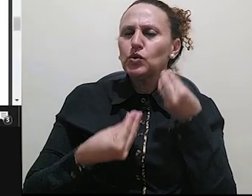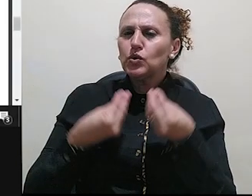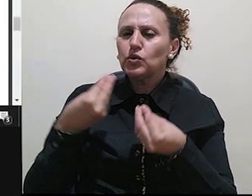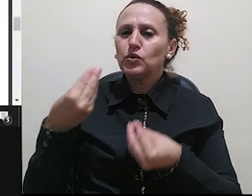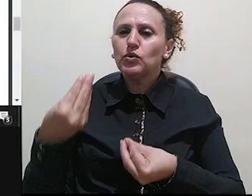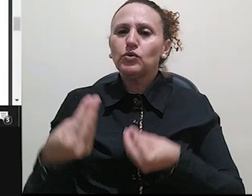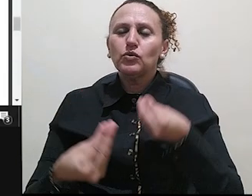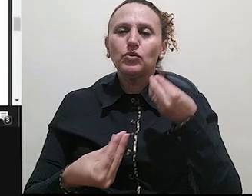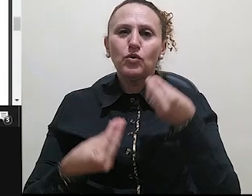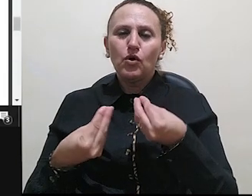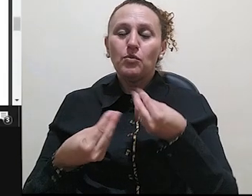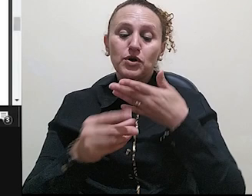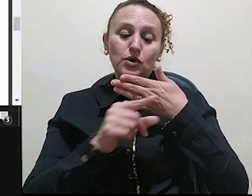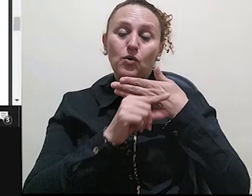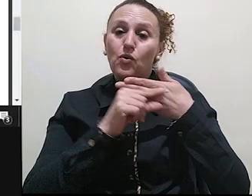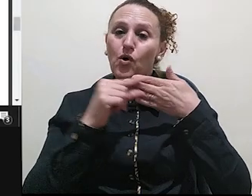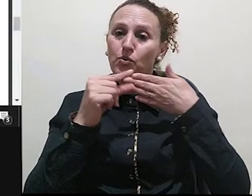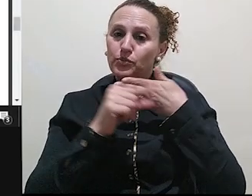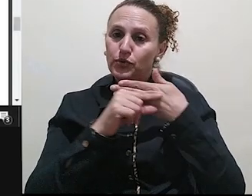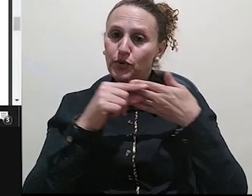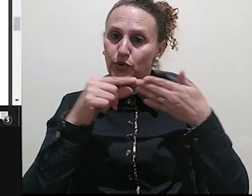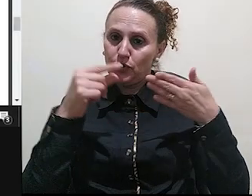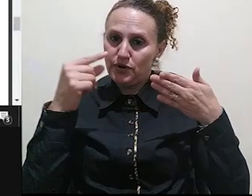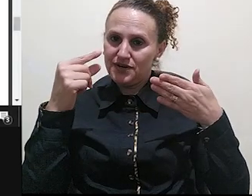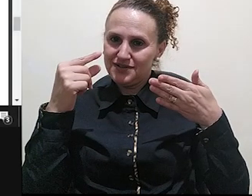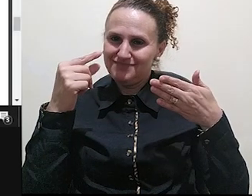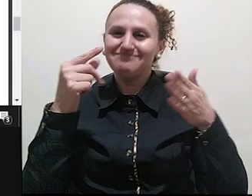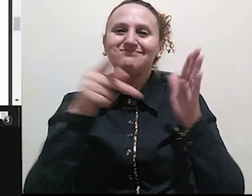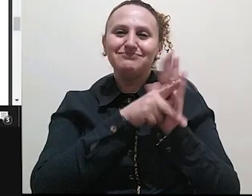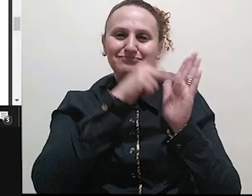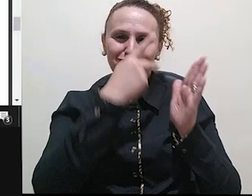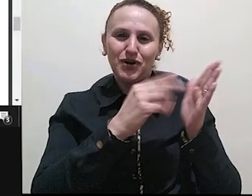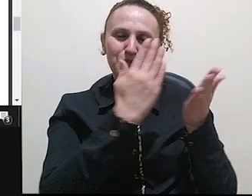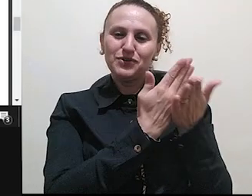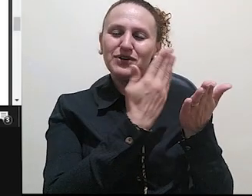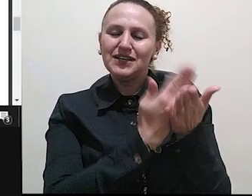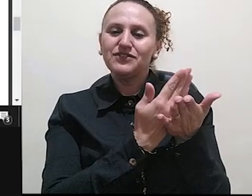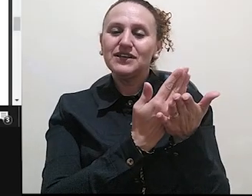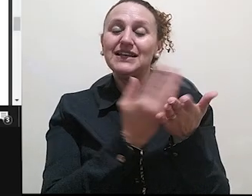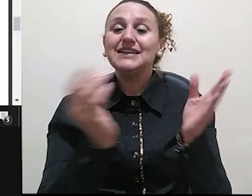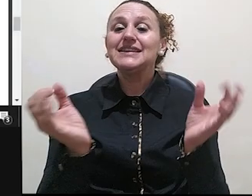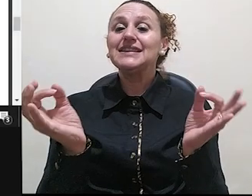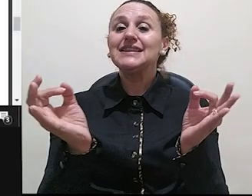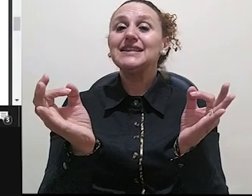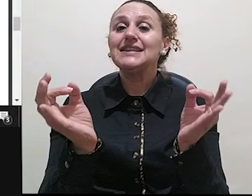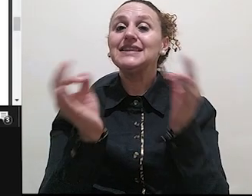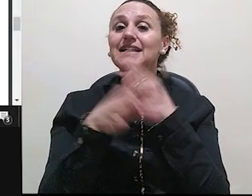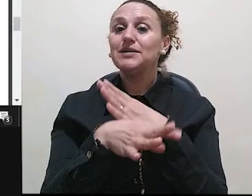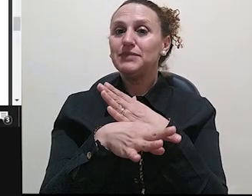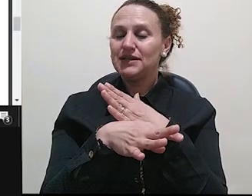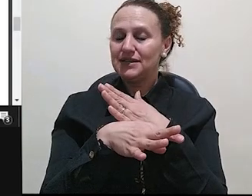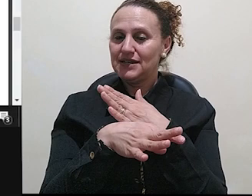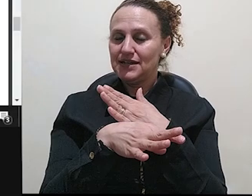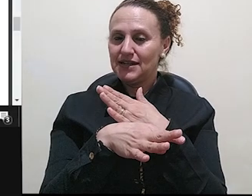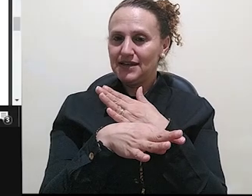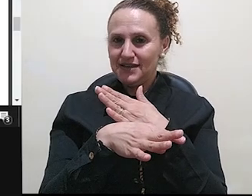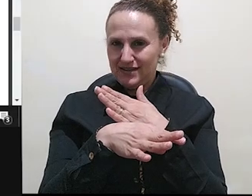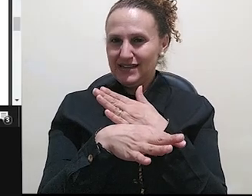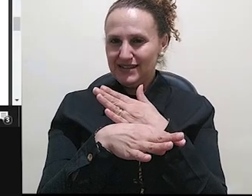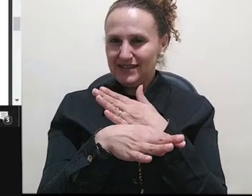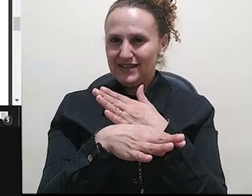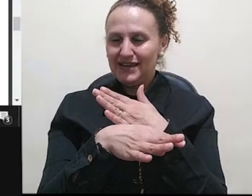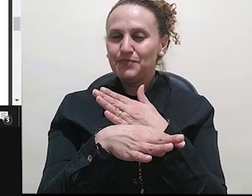aquela sessão, né? Então, o autor finda o capítulo e o livro, então ele está trazendo aqui a conclusão do autor